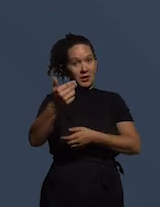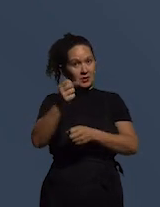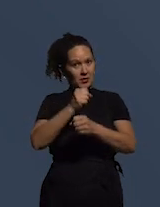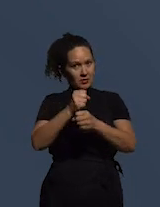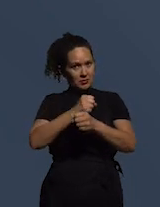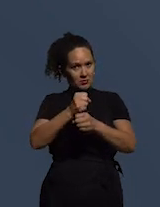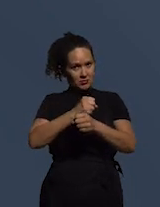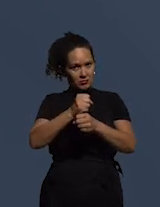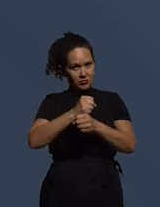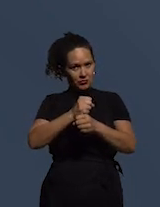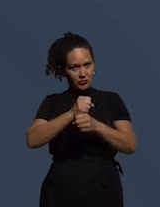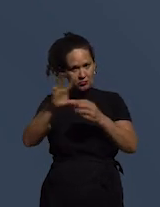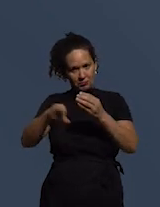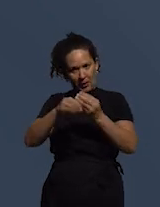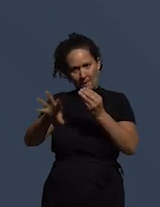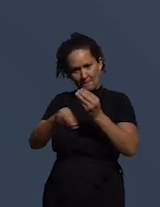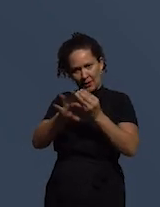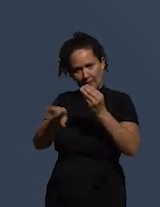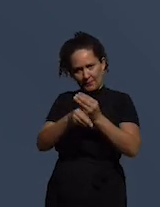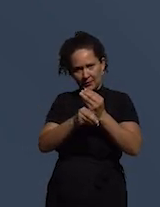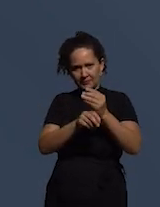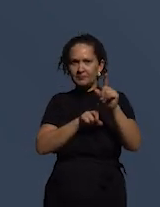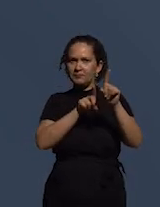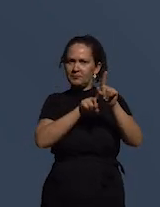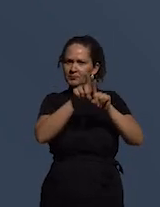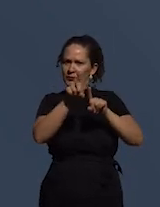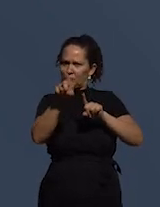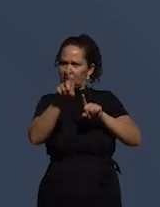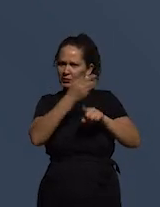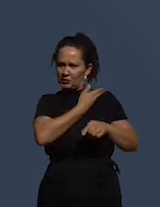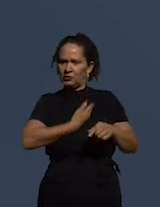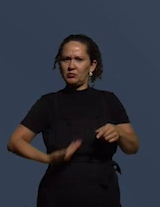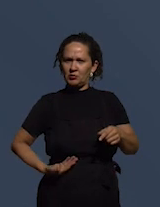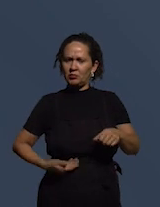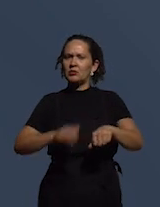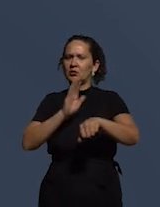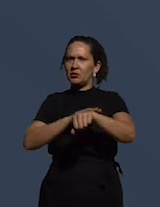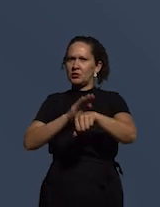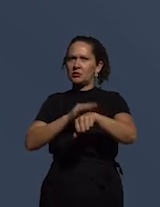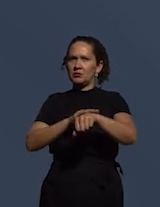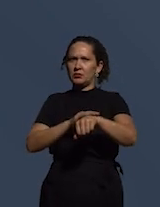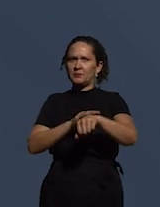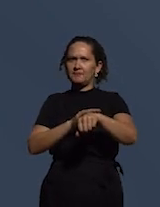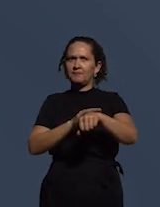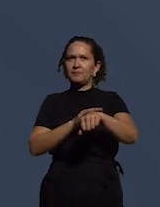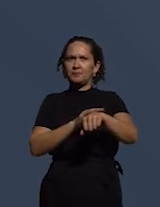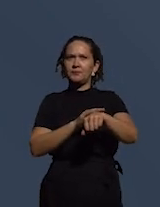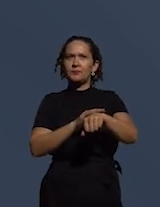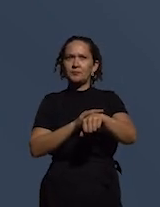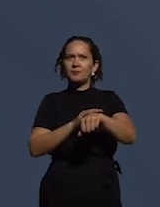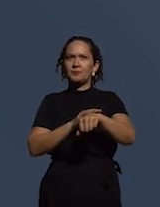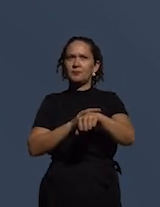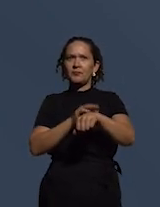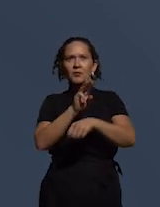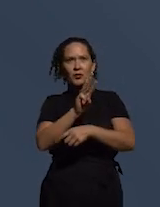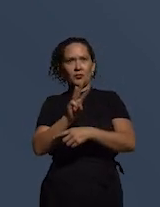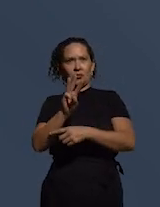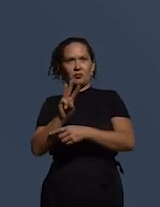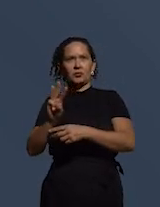componentes do índice de integridade pública que é o IPI que está aqui nesse site